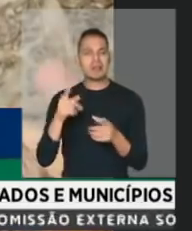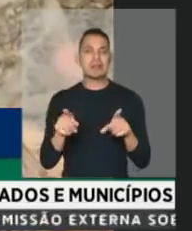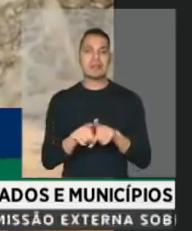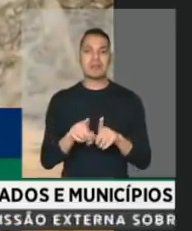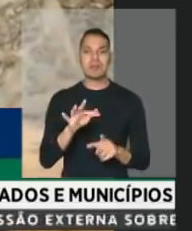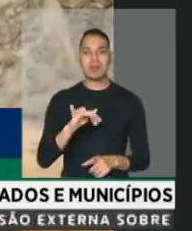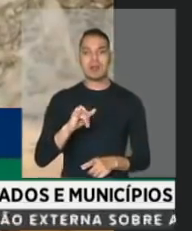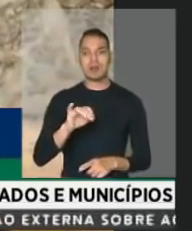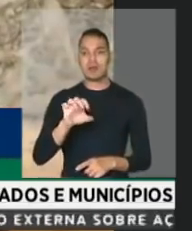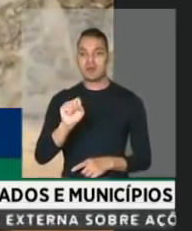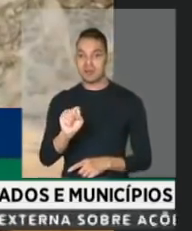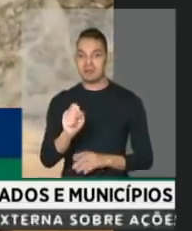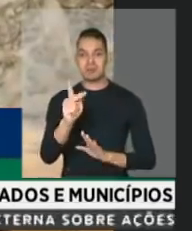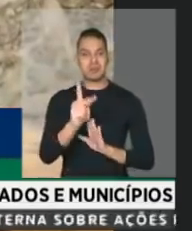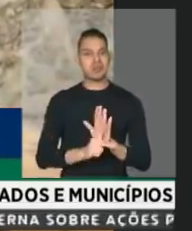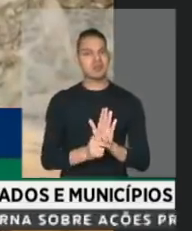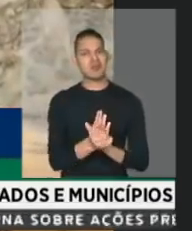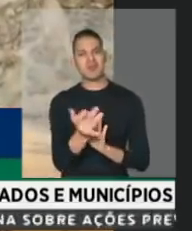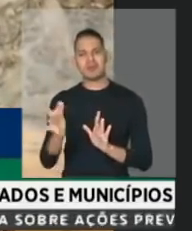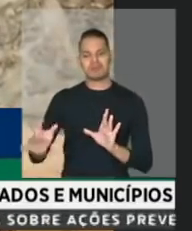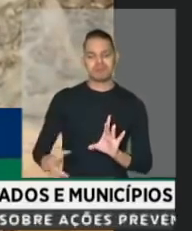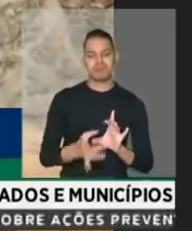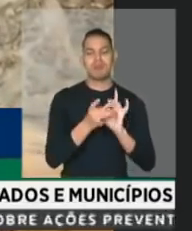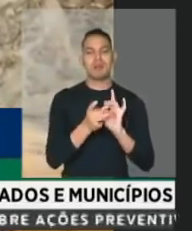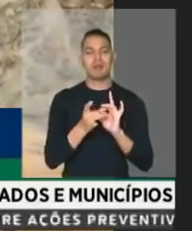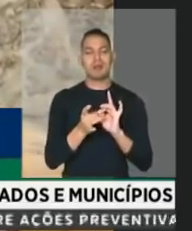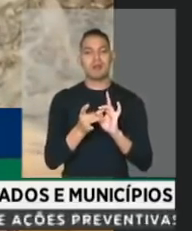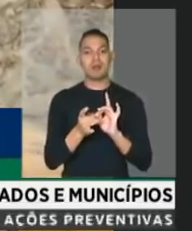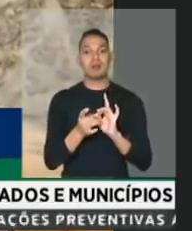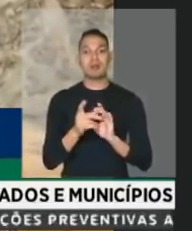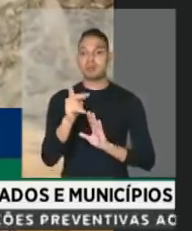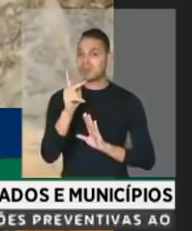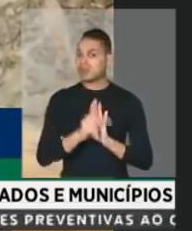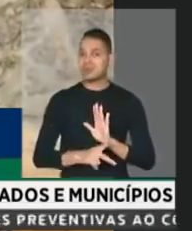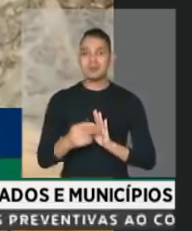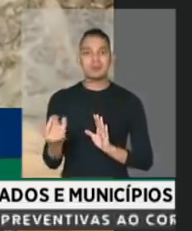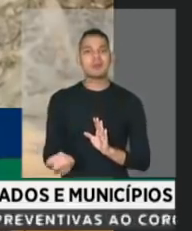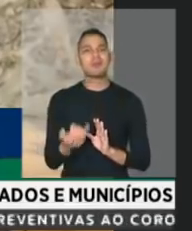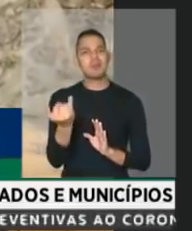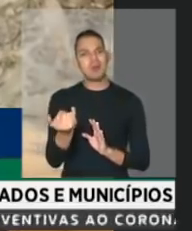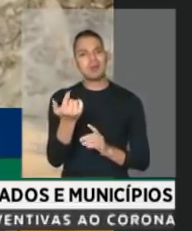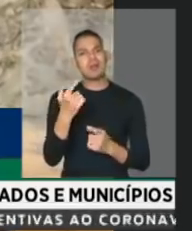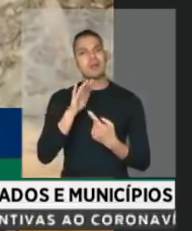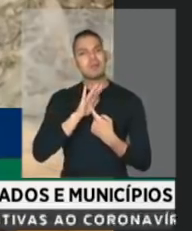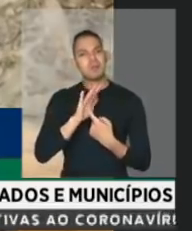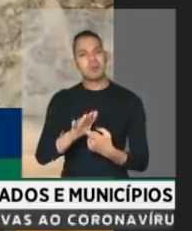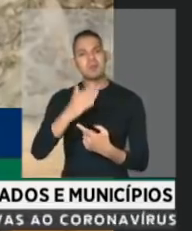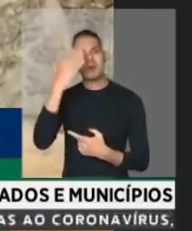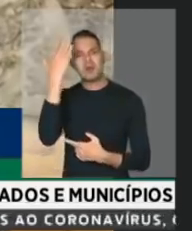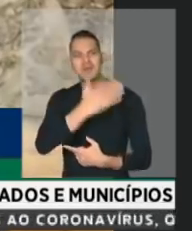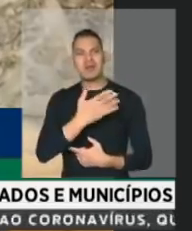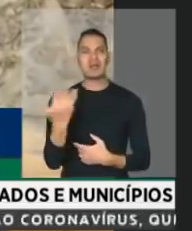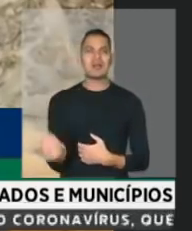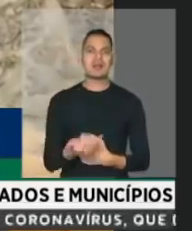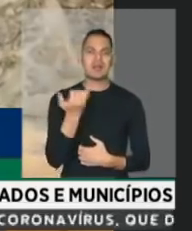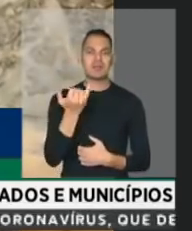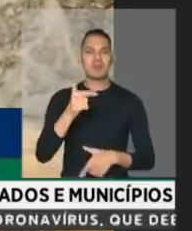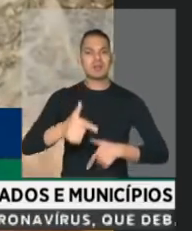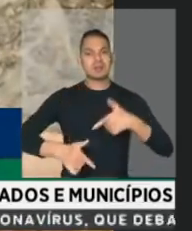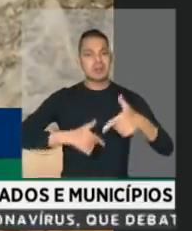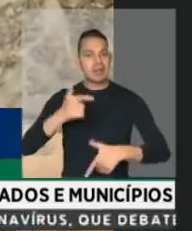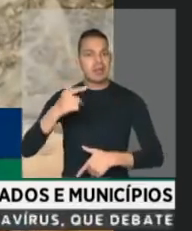o FIES, que tem vários projetos apensados, são projetos hoje fundamentais mostrando a importância do trabalho do parlamento